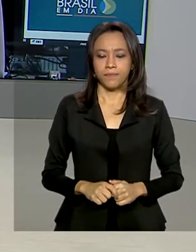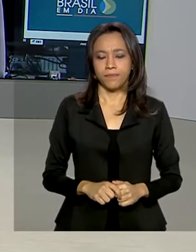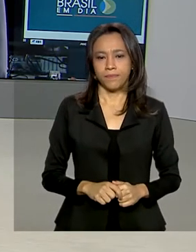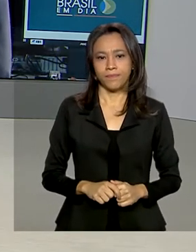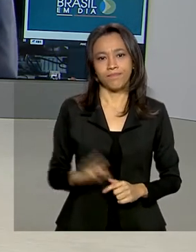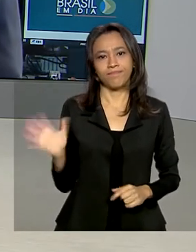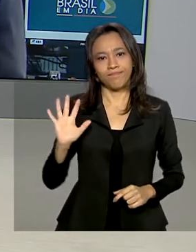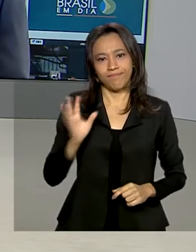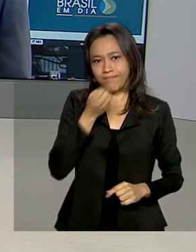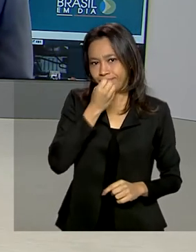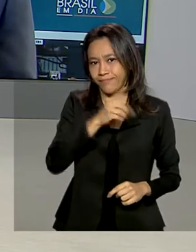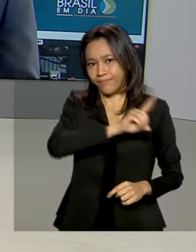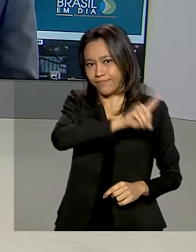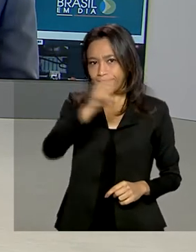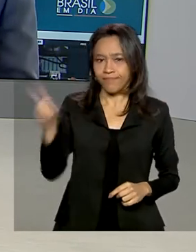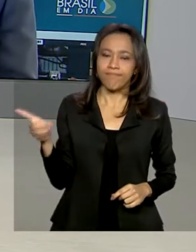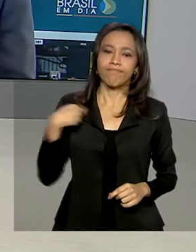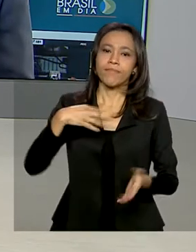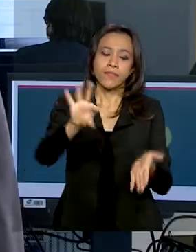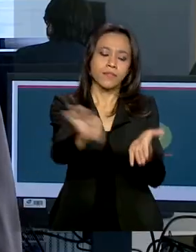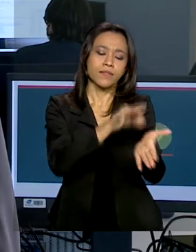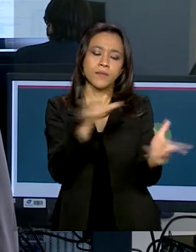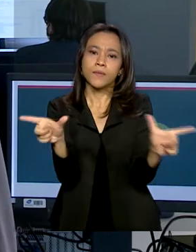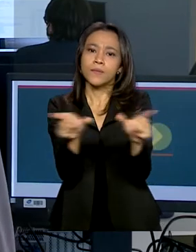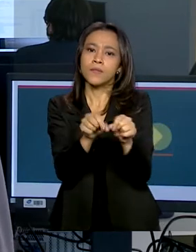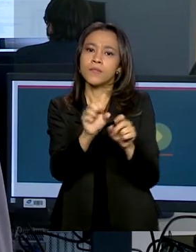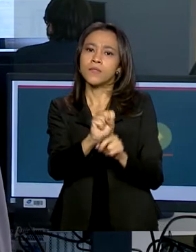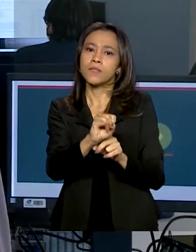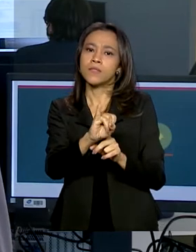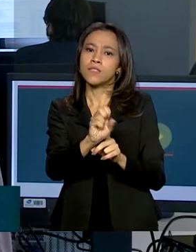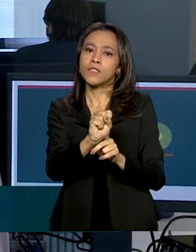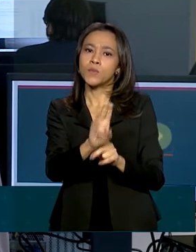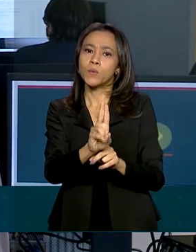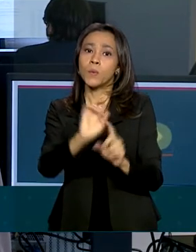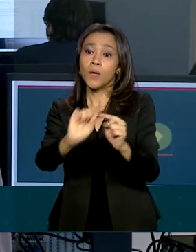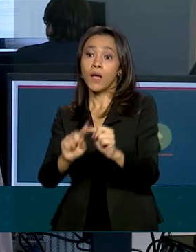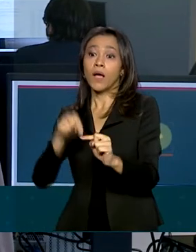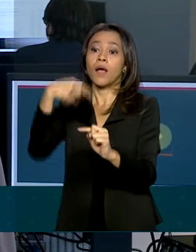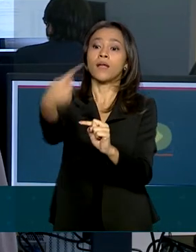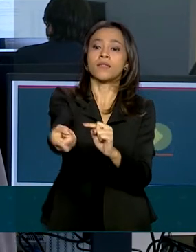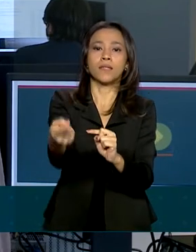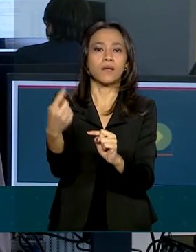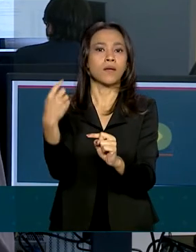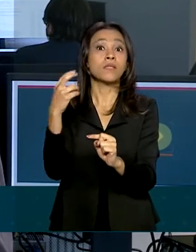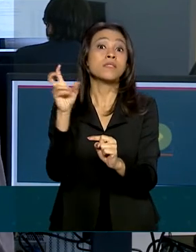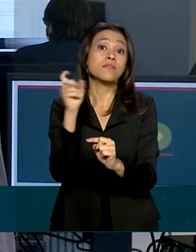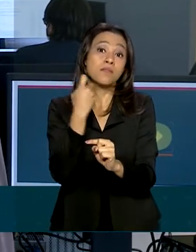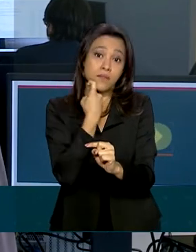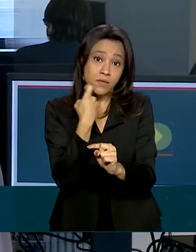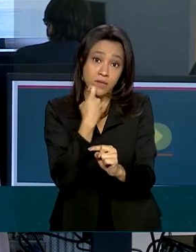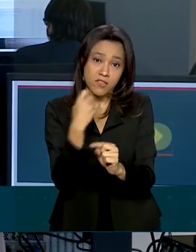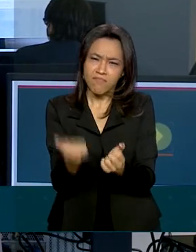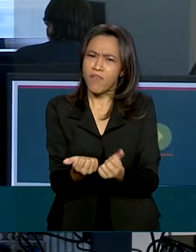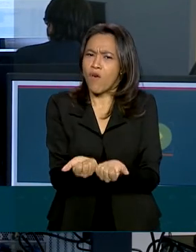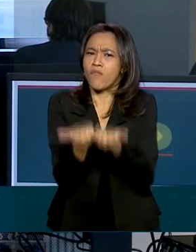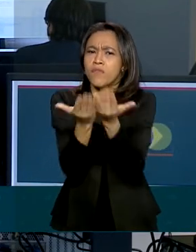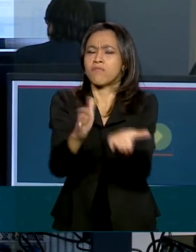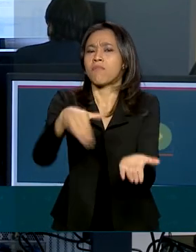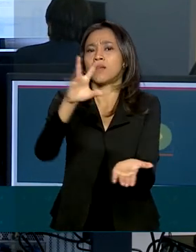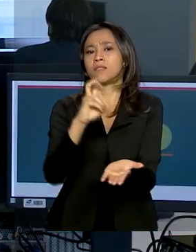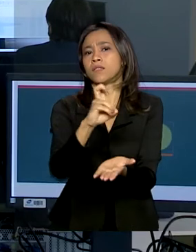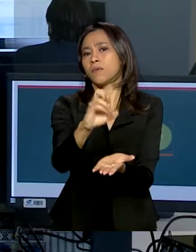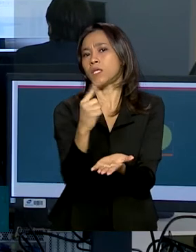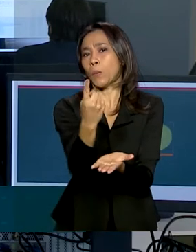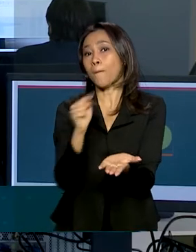Olá Renata, bom dia. As inscrições no SISU podem ser realizadas até a próxima sexta-feira. Estão sendo oferecidas mais de 51 mil